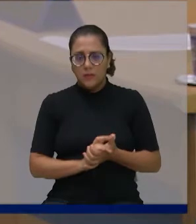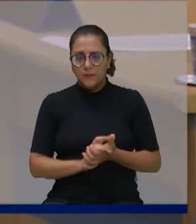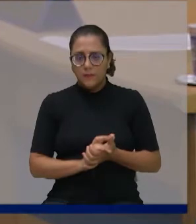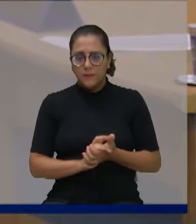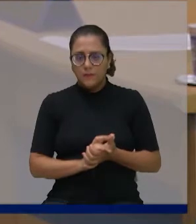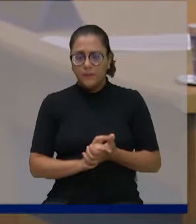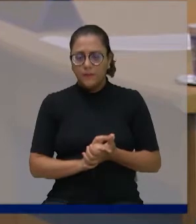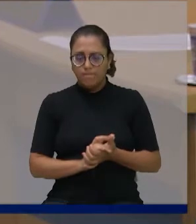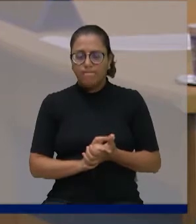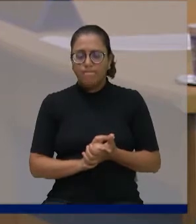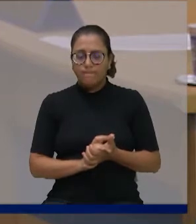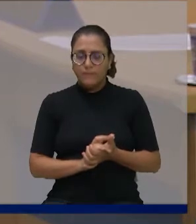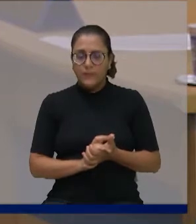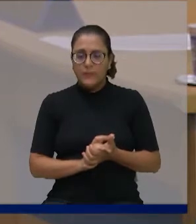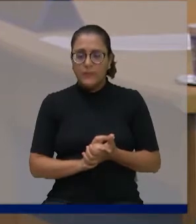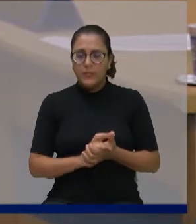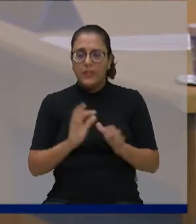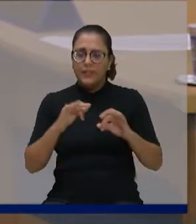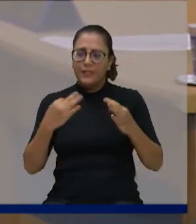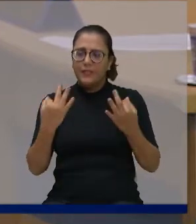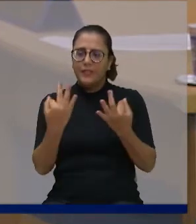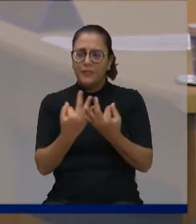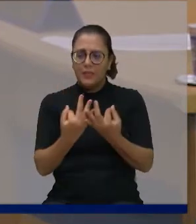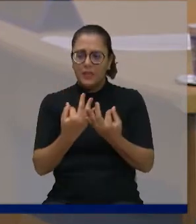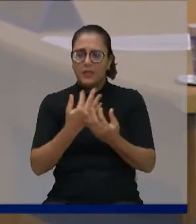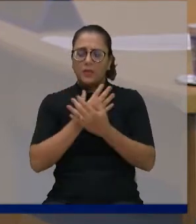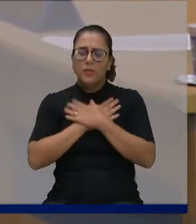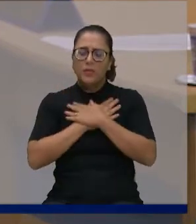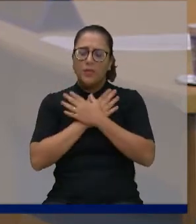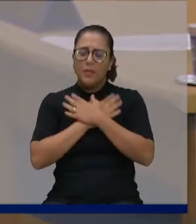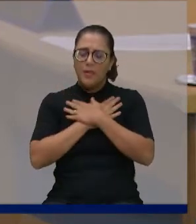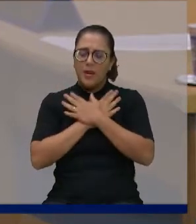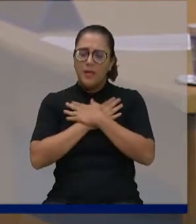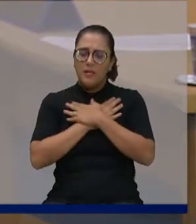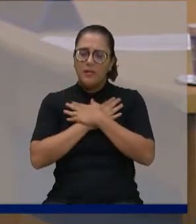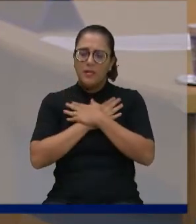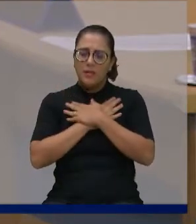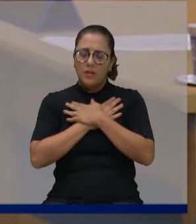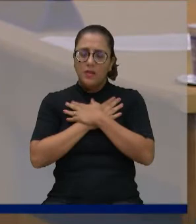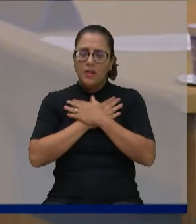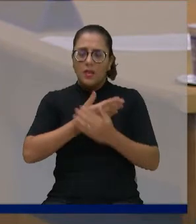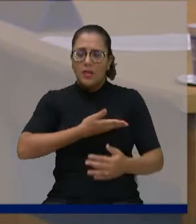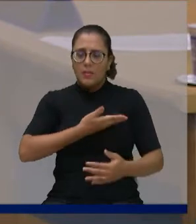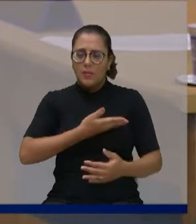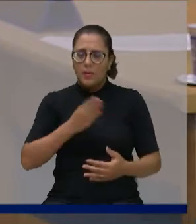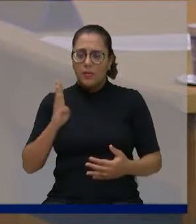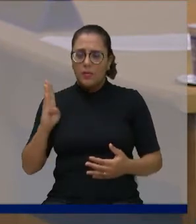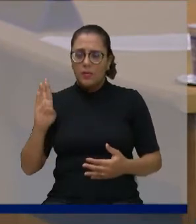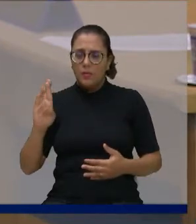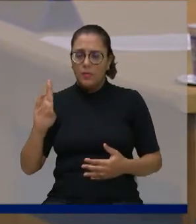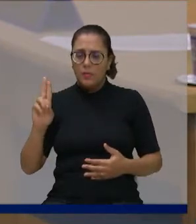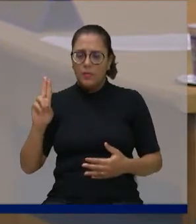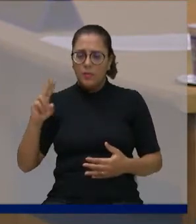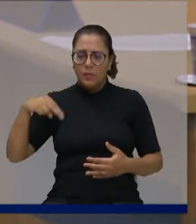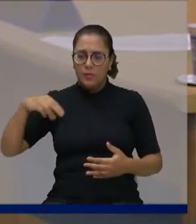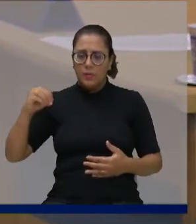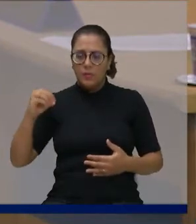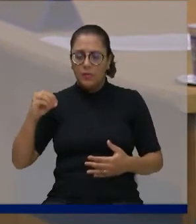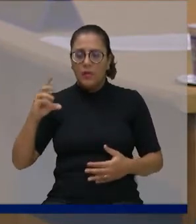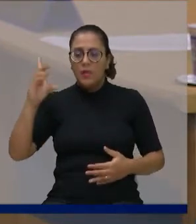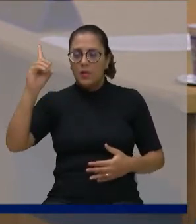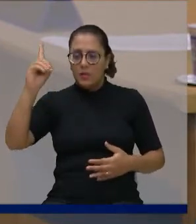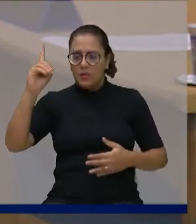que um abraço a todos nós. Bruno, meu amigo, que Deus conforte o seu coração,